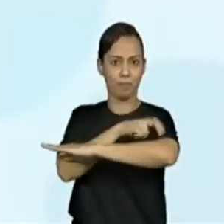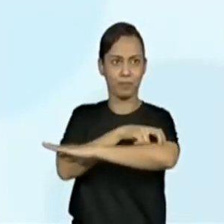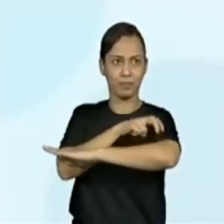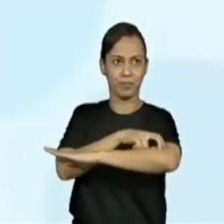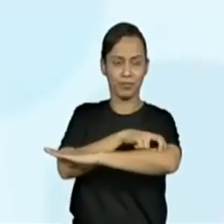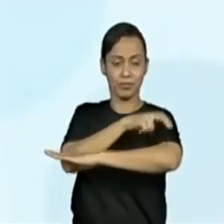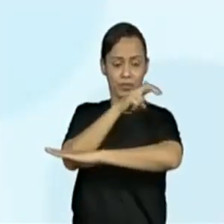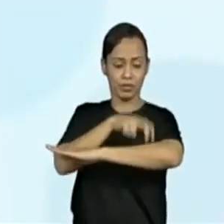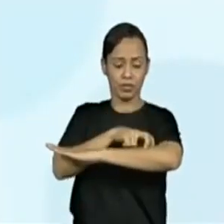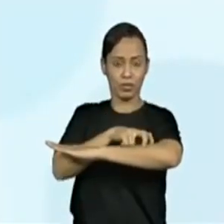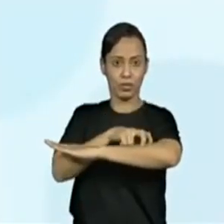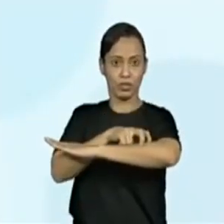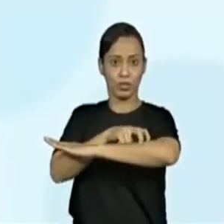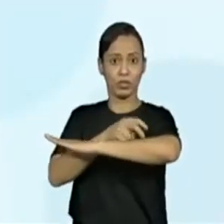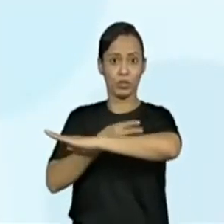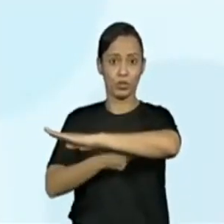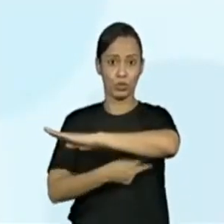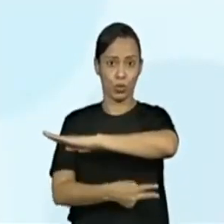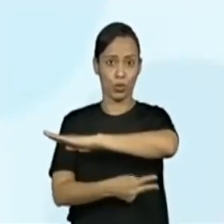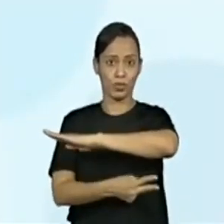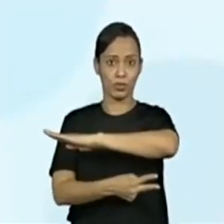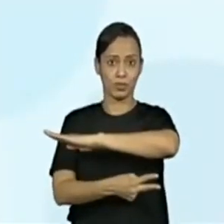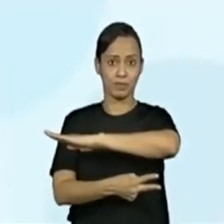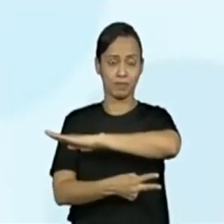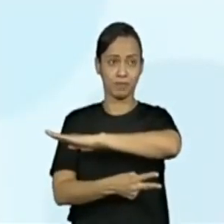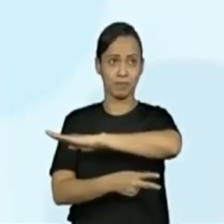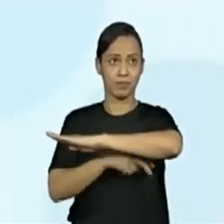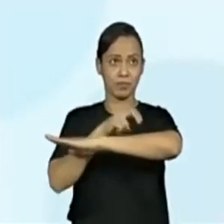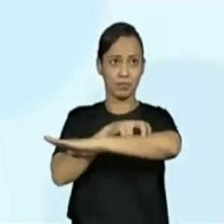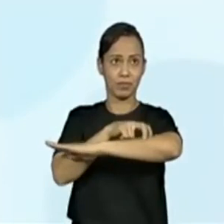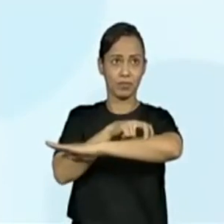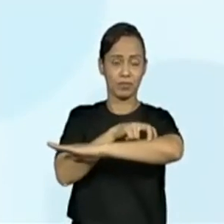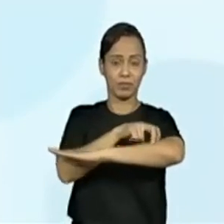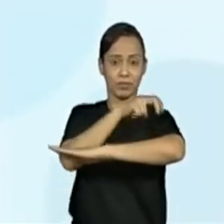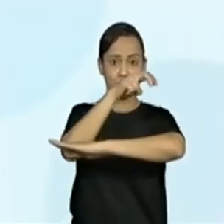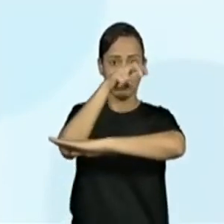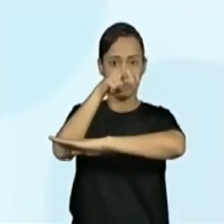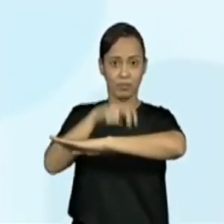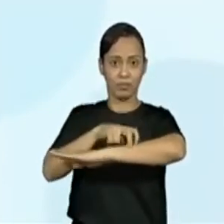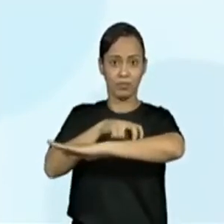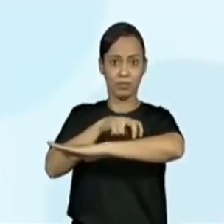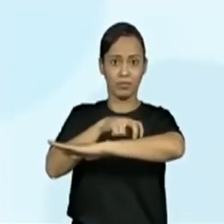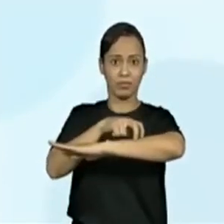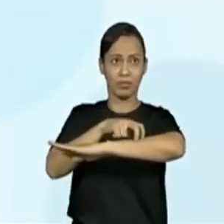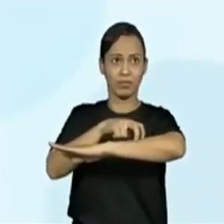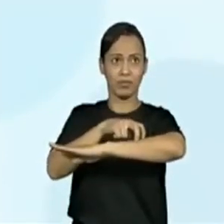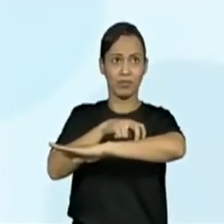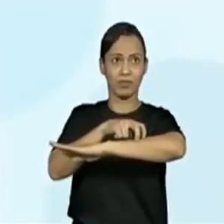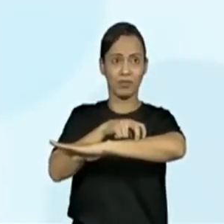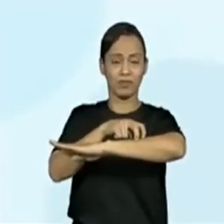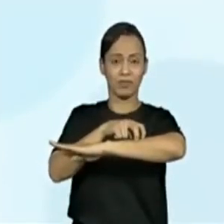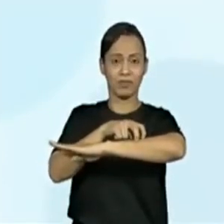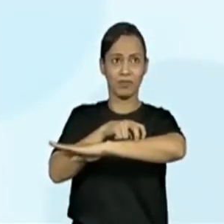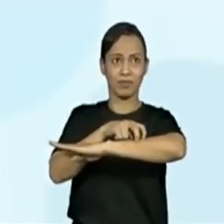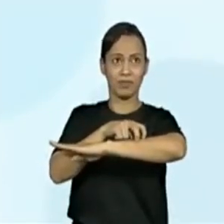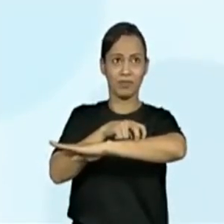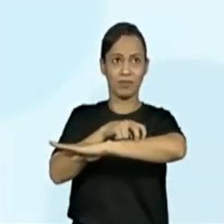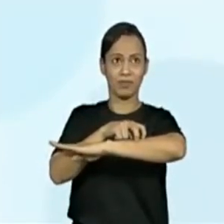Ele está no ponto 2, vamos ver para onde ele vai. Próximo salto, opa, saltou. Olha só.